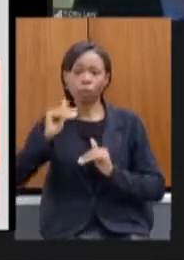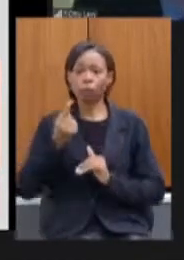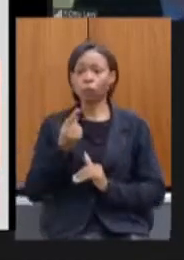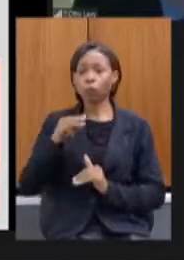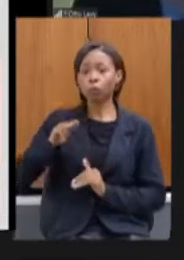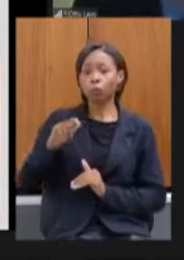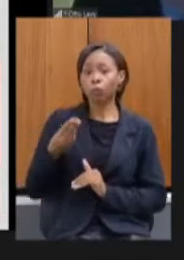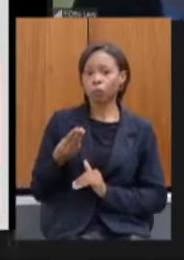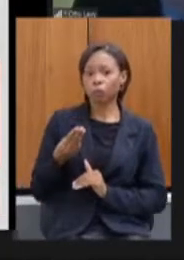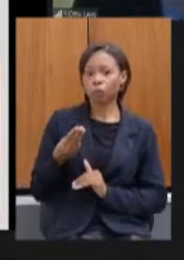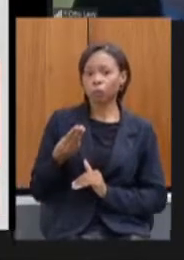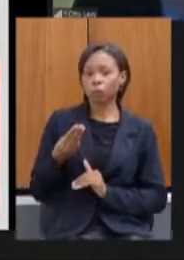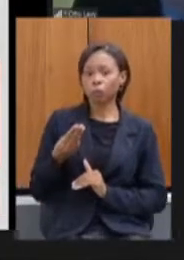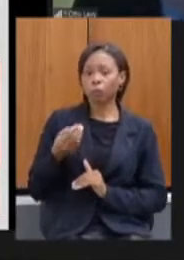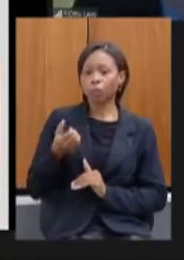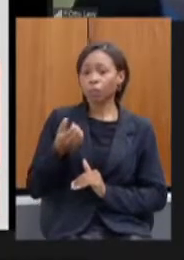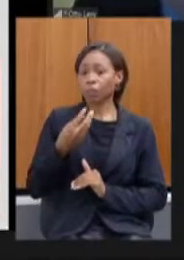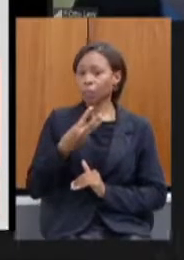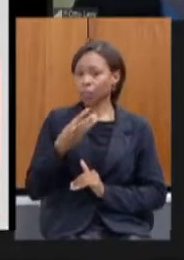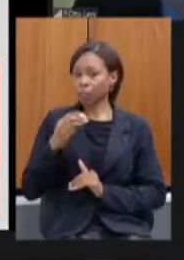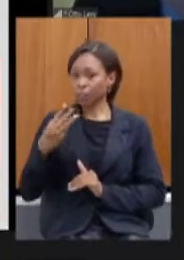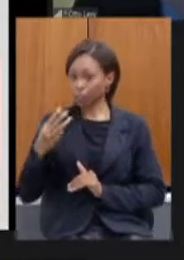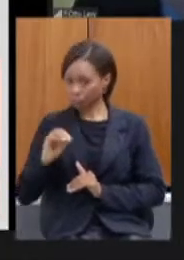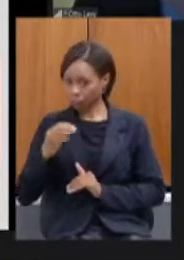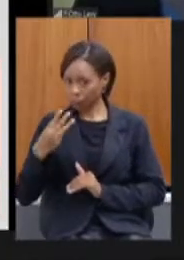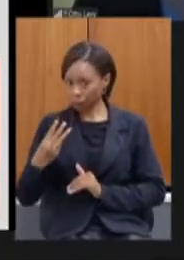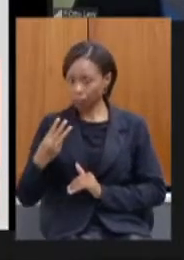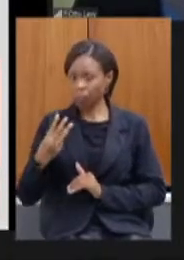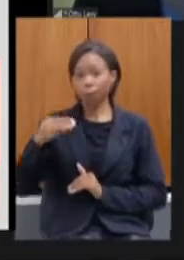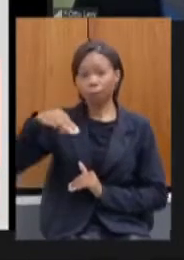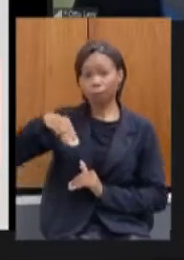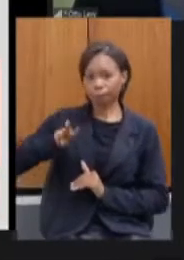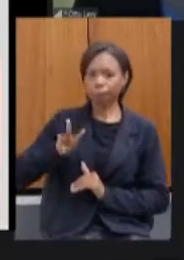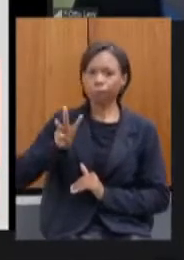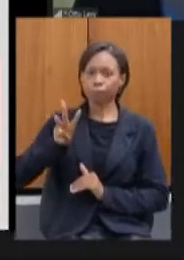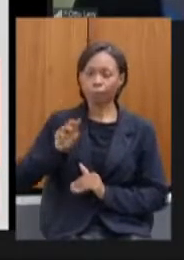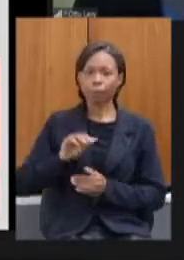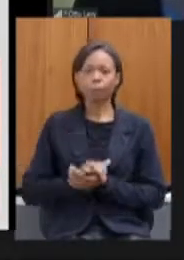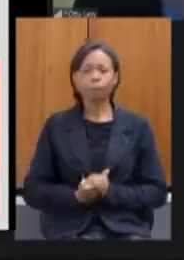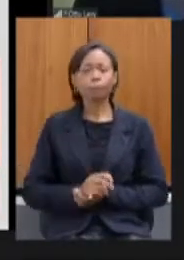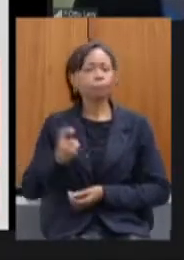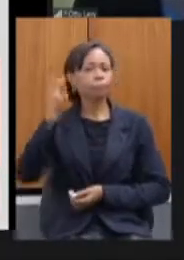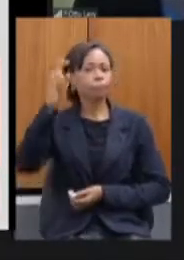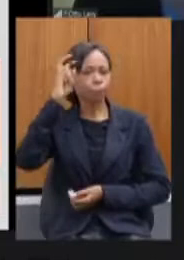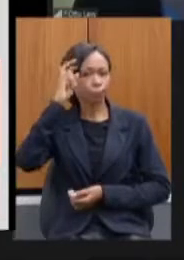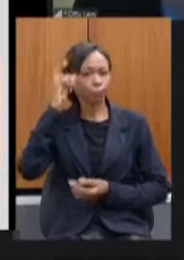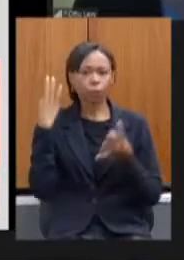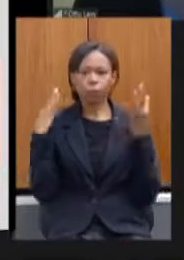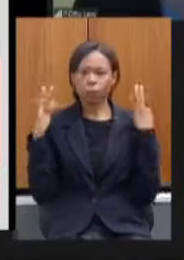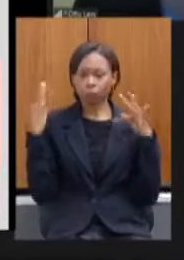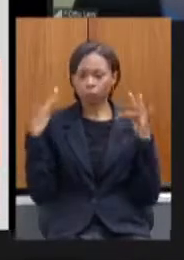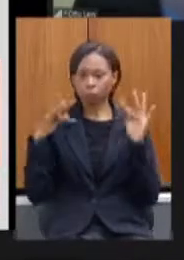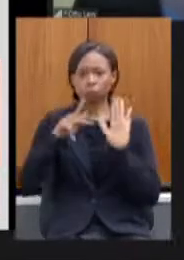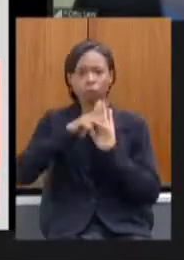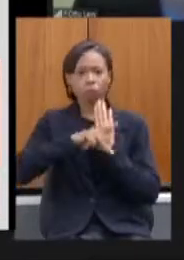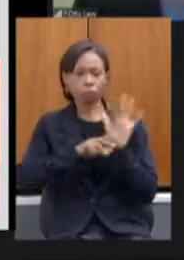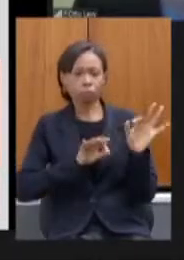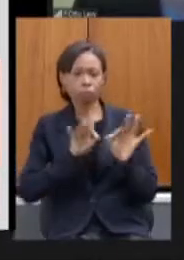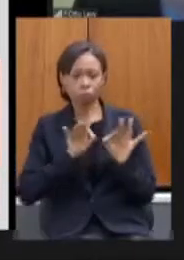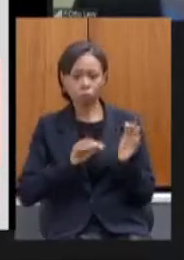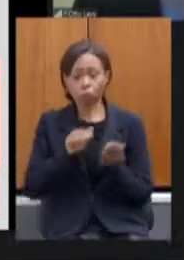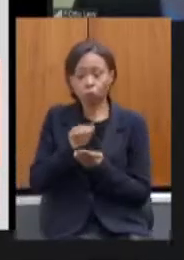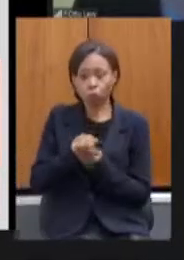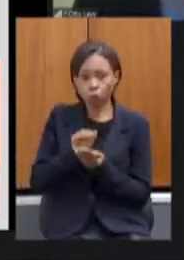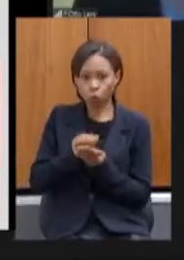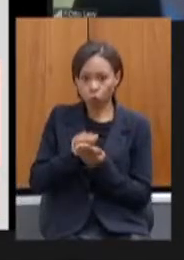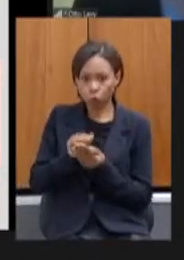megawatts cultura e turismo projetos beneficiados por meio de editais do fundo estadual da cultura e